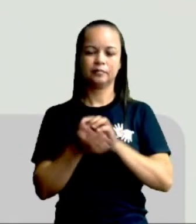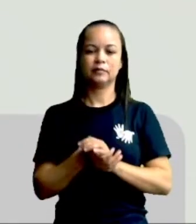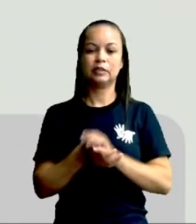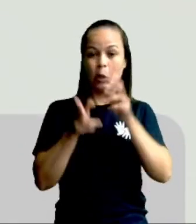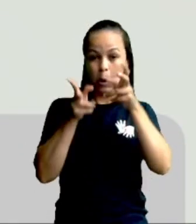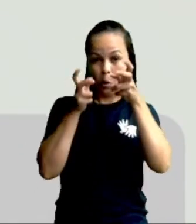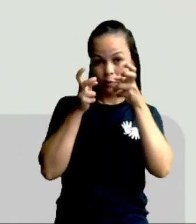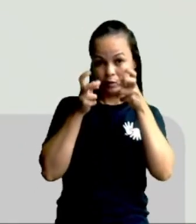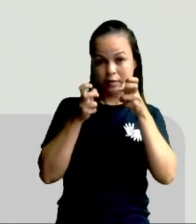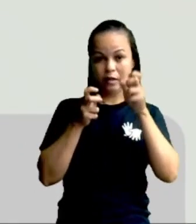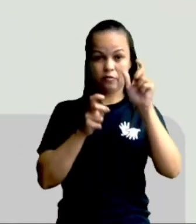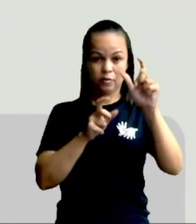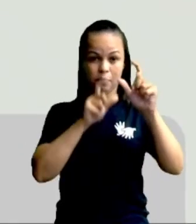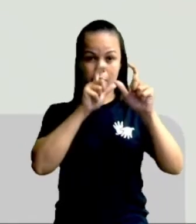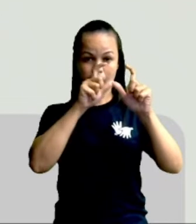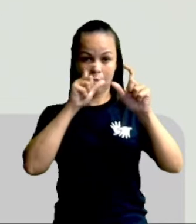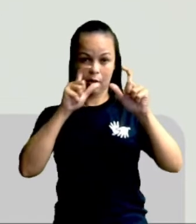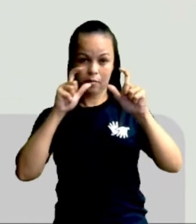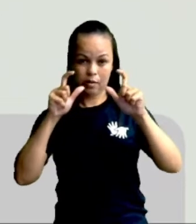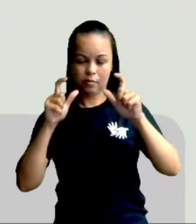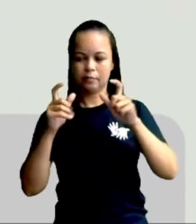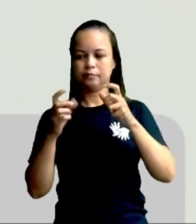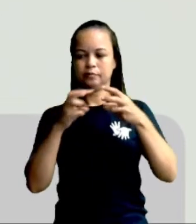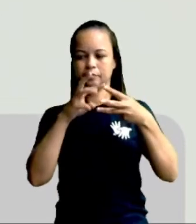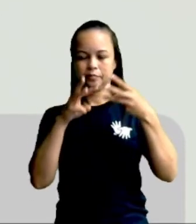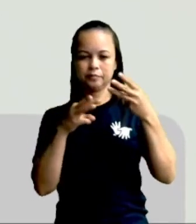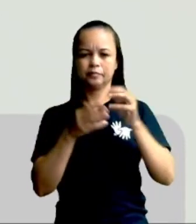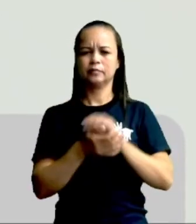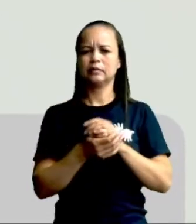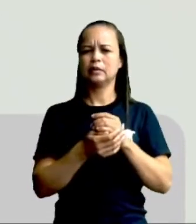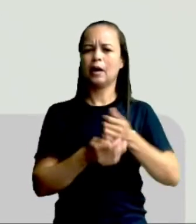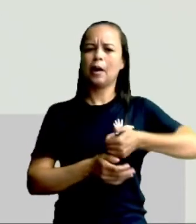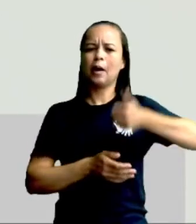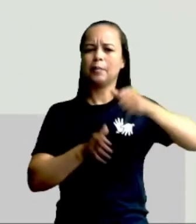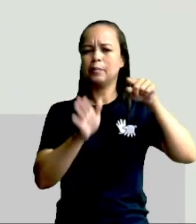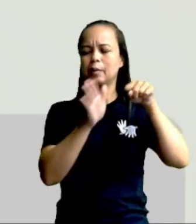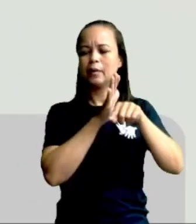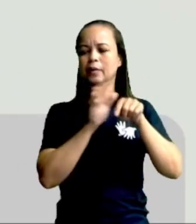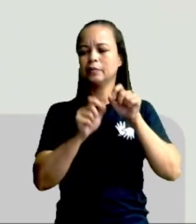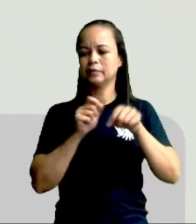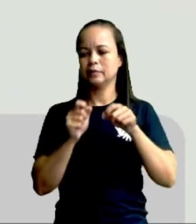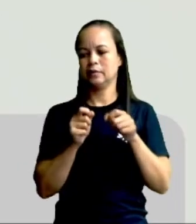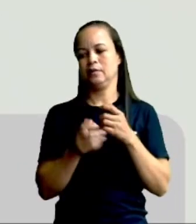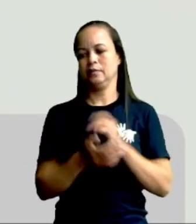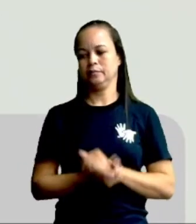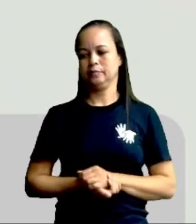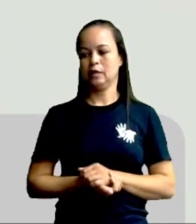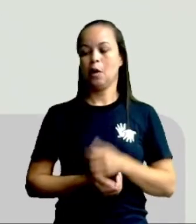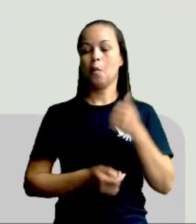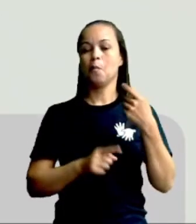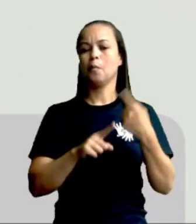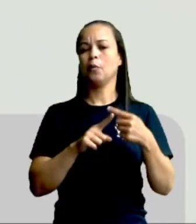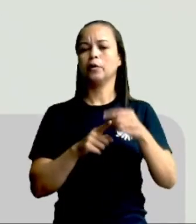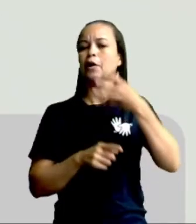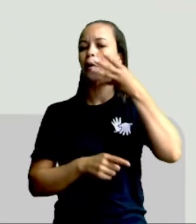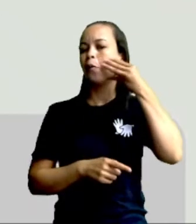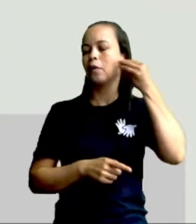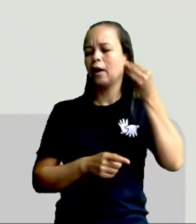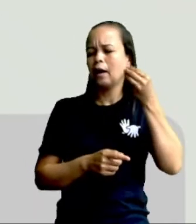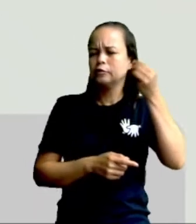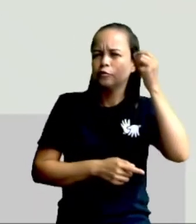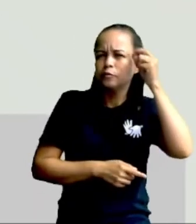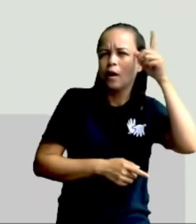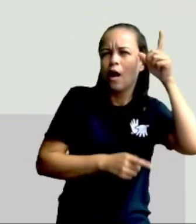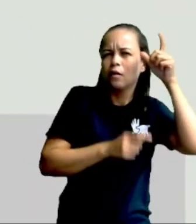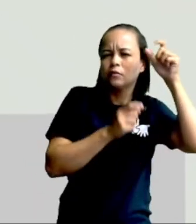Observe os balõezinhos. A primeira pergunta diz, por que o Garfield sempre se expressa através de balões de pensamento?